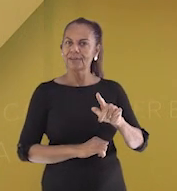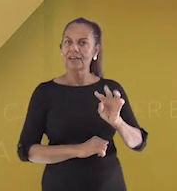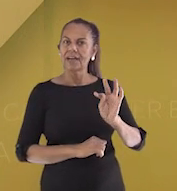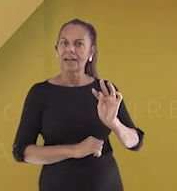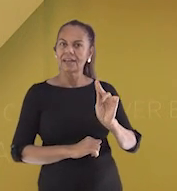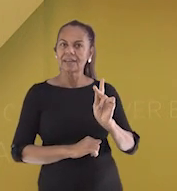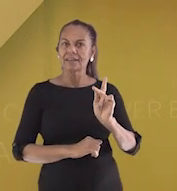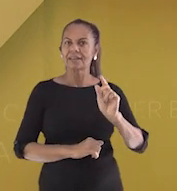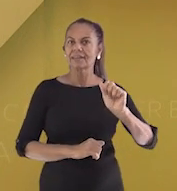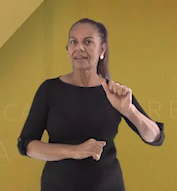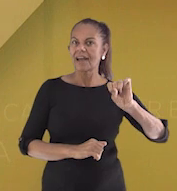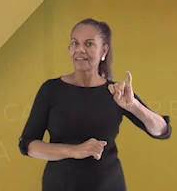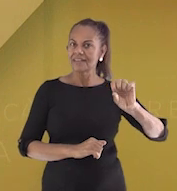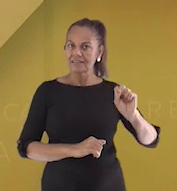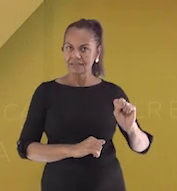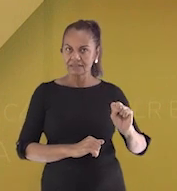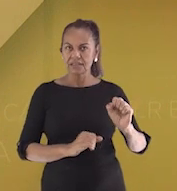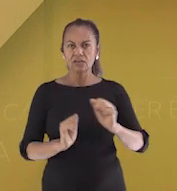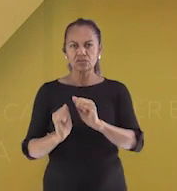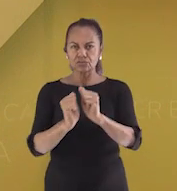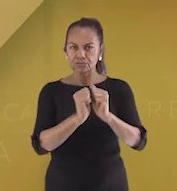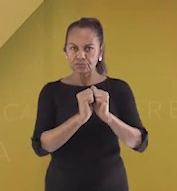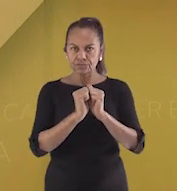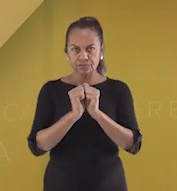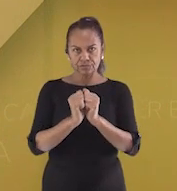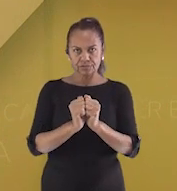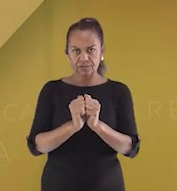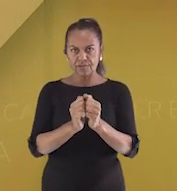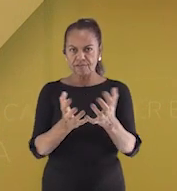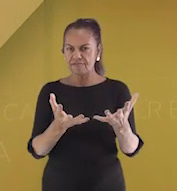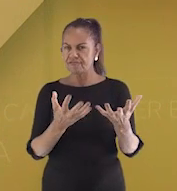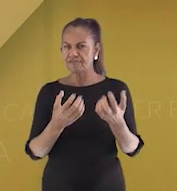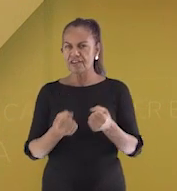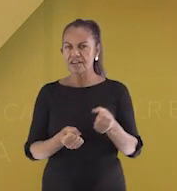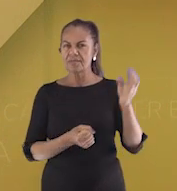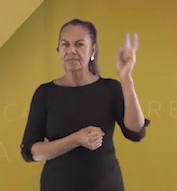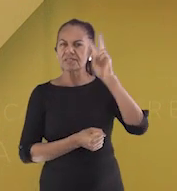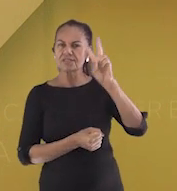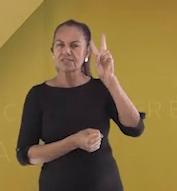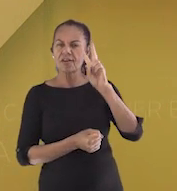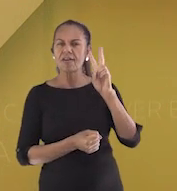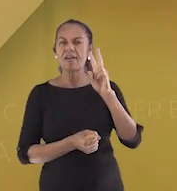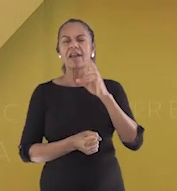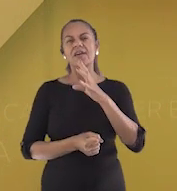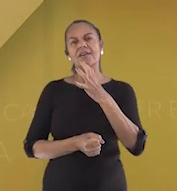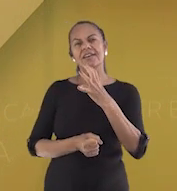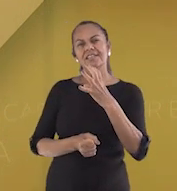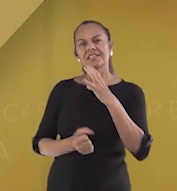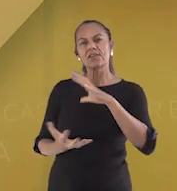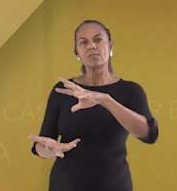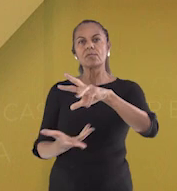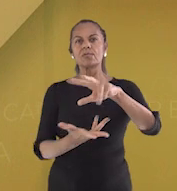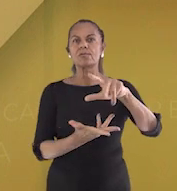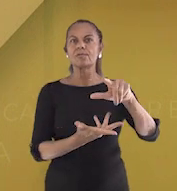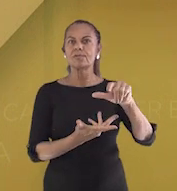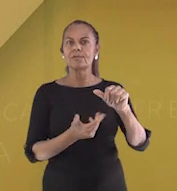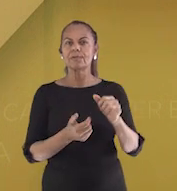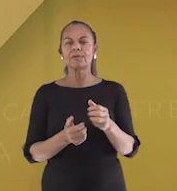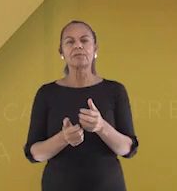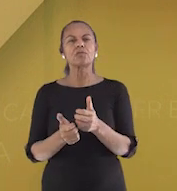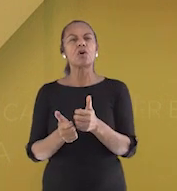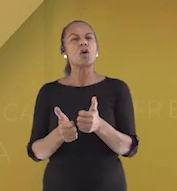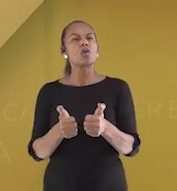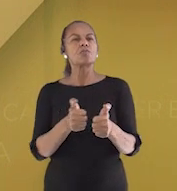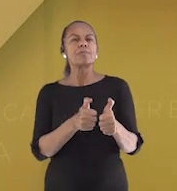vocês a partir de agora. Vamos viajar na história e conhecer o mundo game. Vocês gostam de jogos eletrônicos?